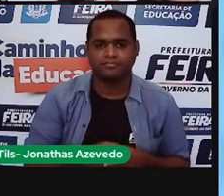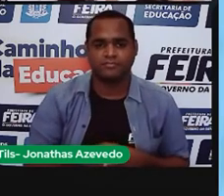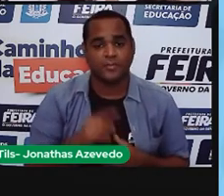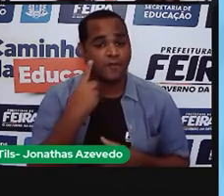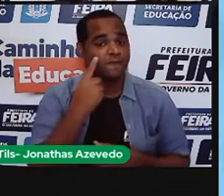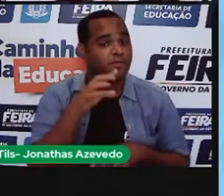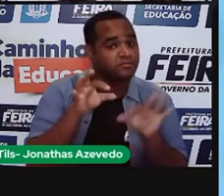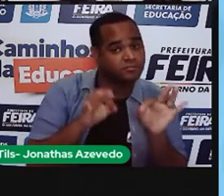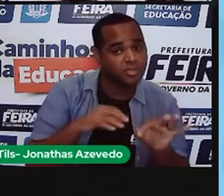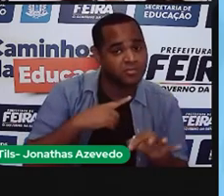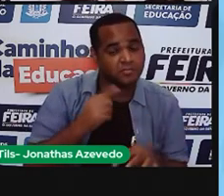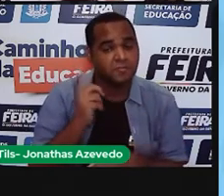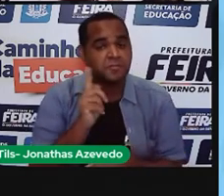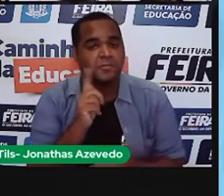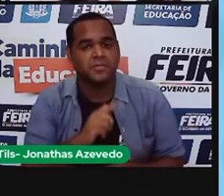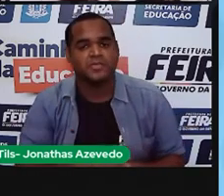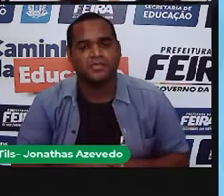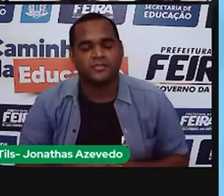se eu acertei.